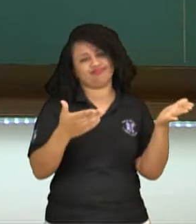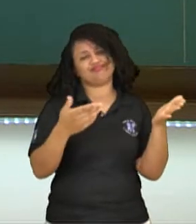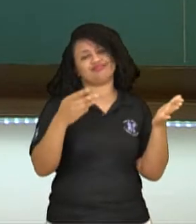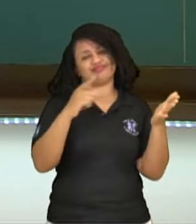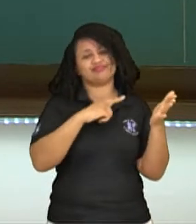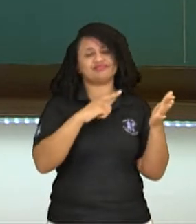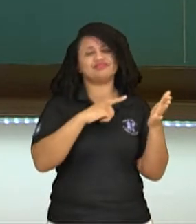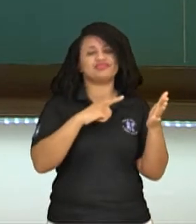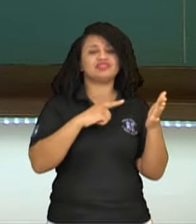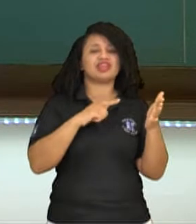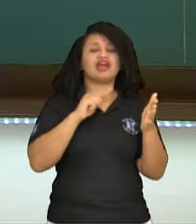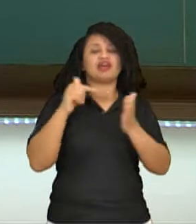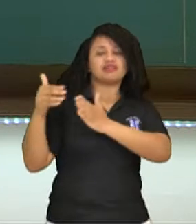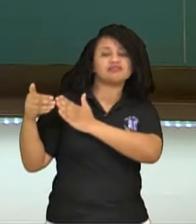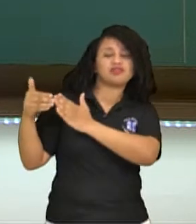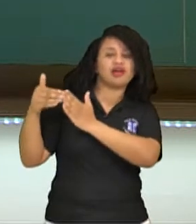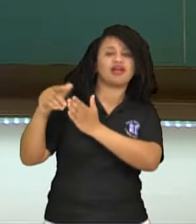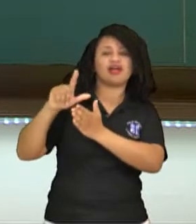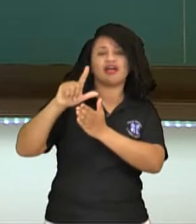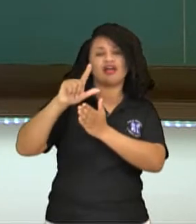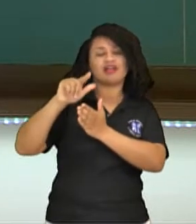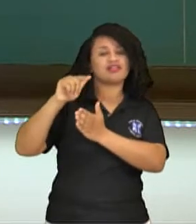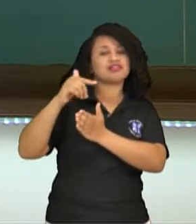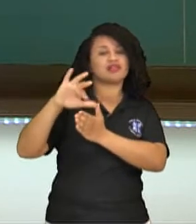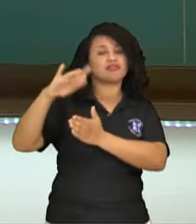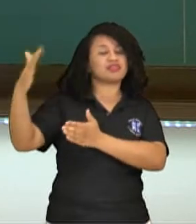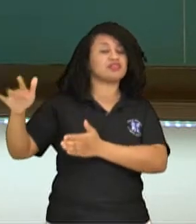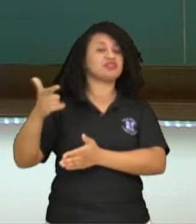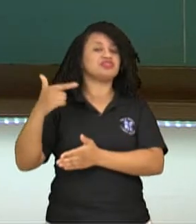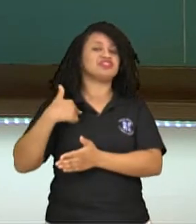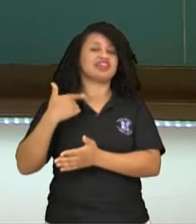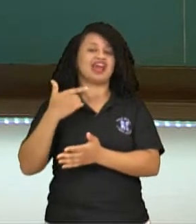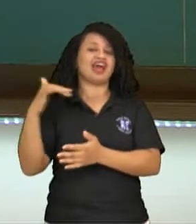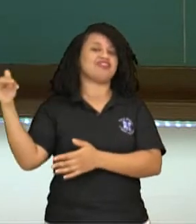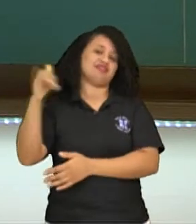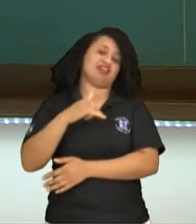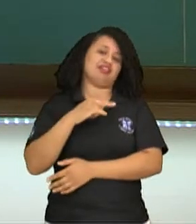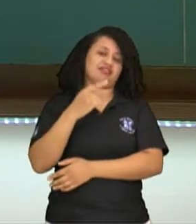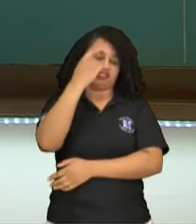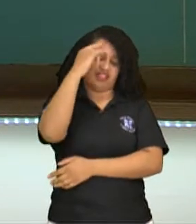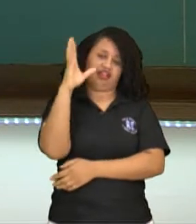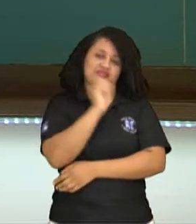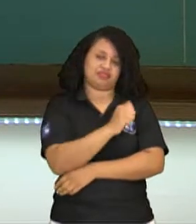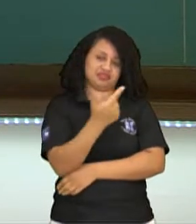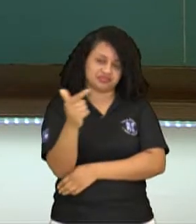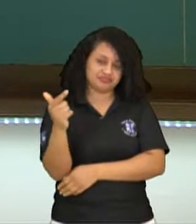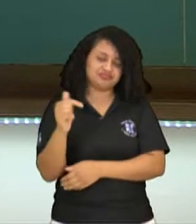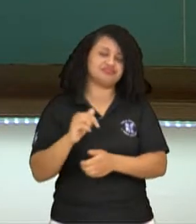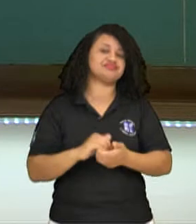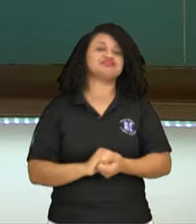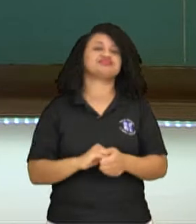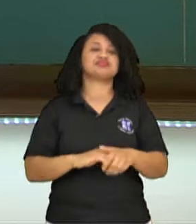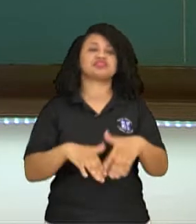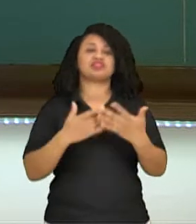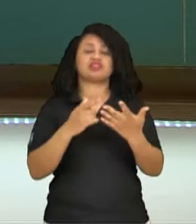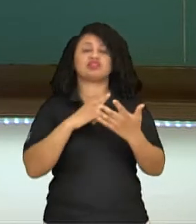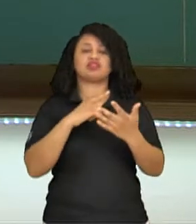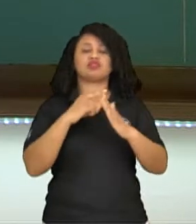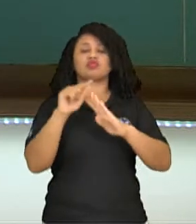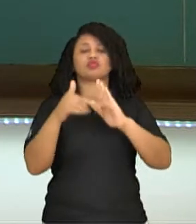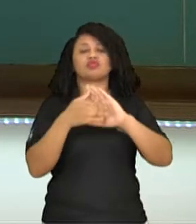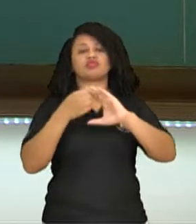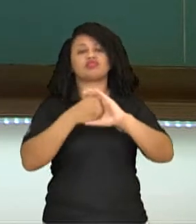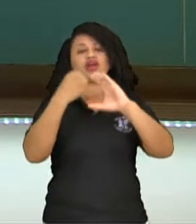no oceano, naquela época não tinha avião para vir a ideia e as caracterizações. E ele vai trabalhar toda aquela